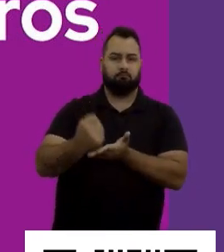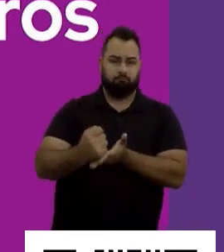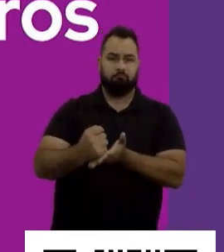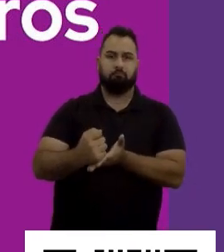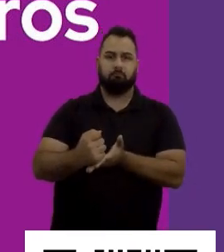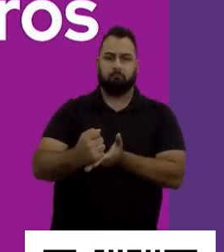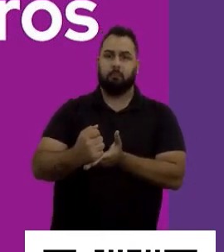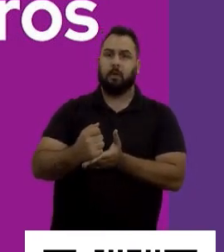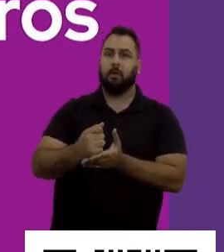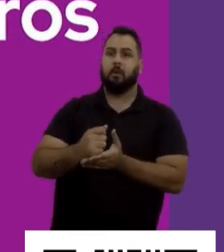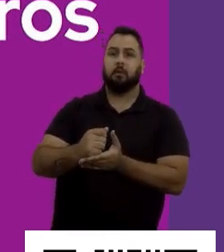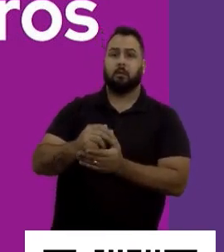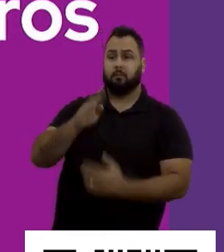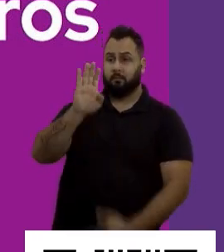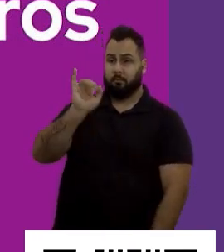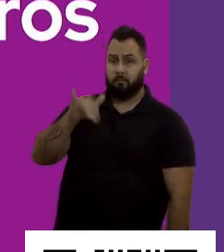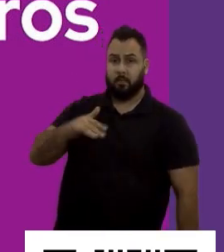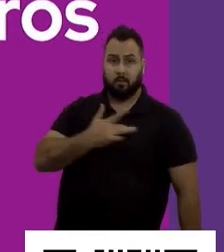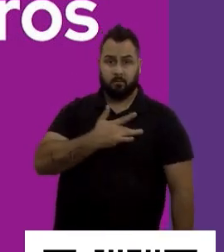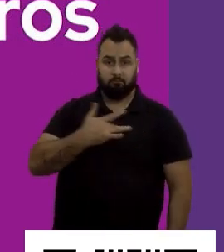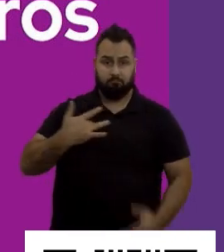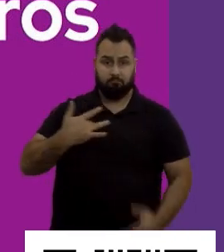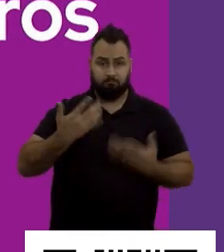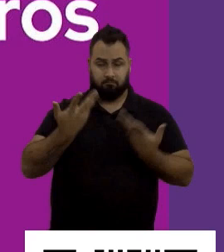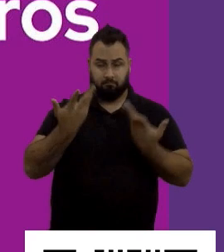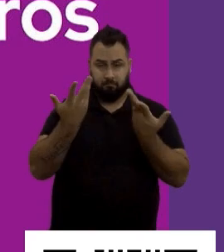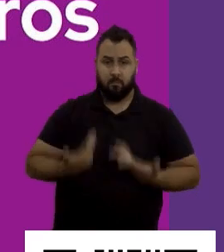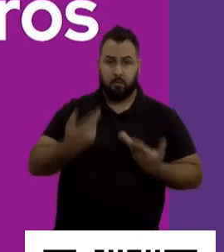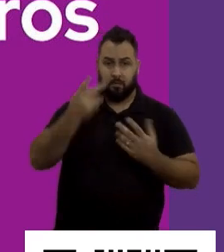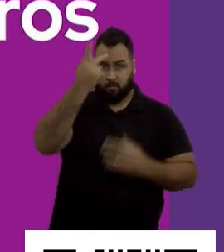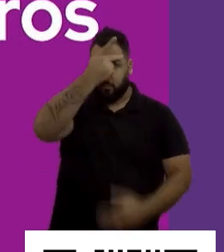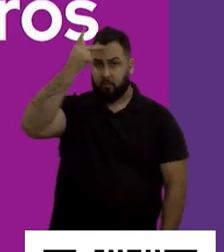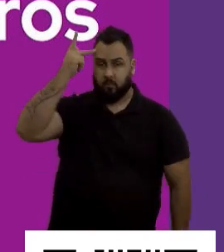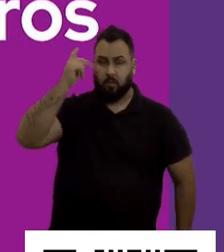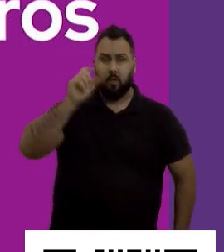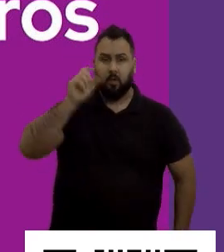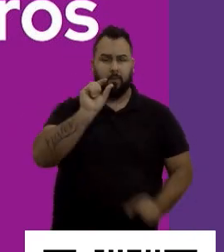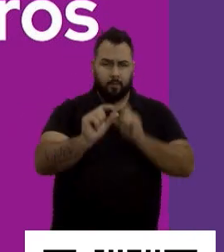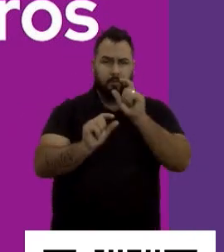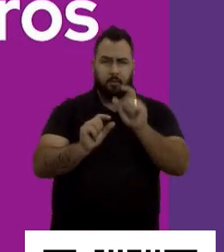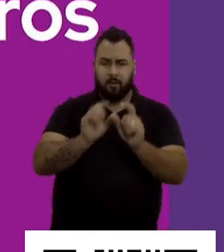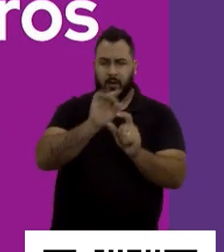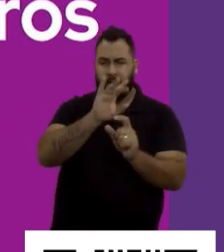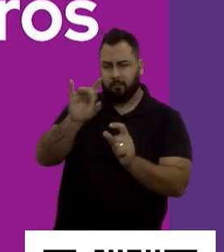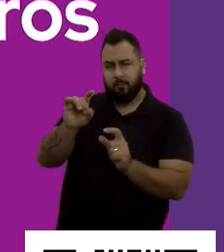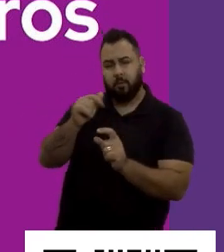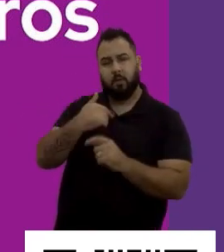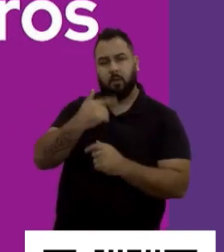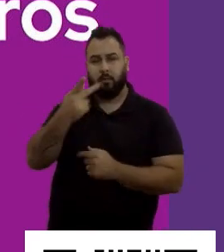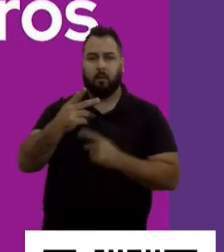bem-estar de pessoas, né? É sobre um pouco de cada coisa dessa que a gente vai falar um pouquinho agora.